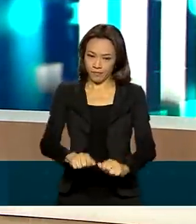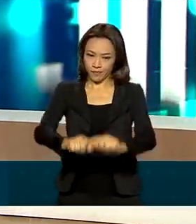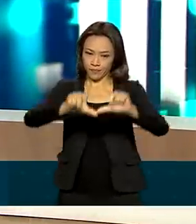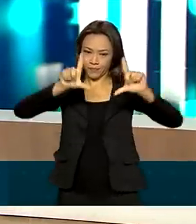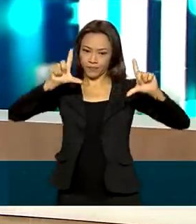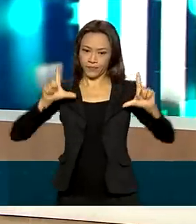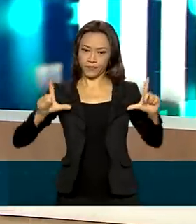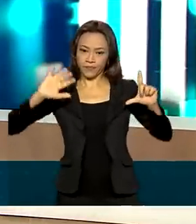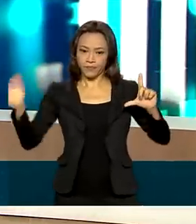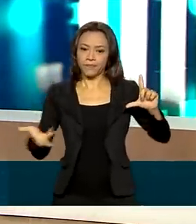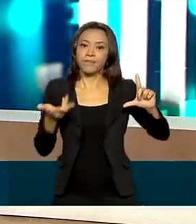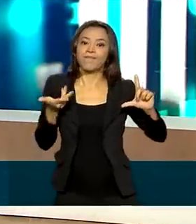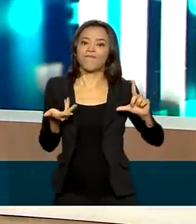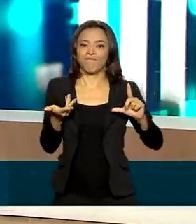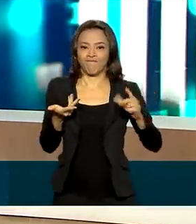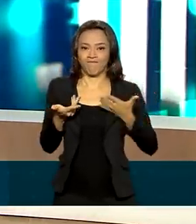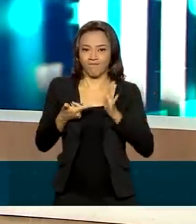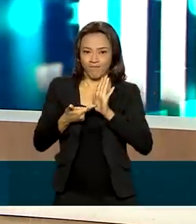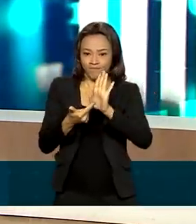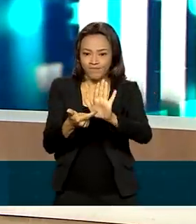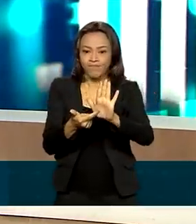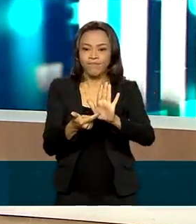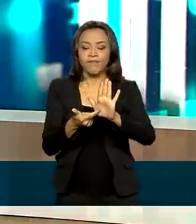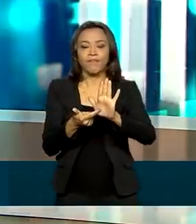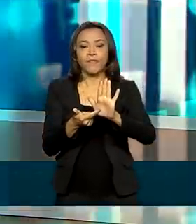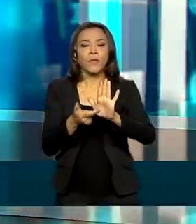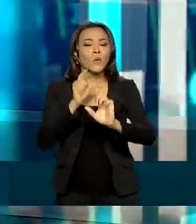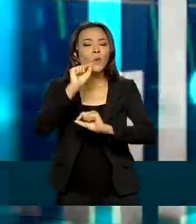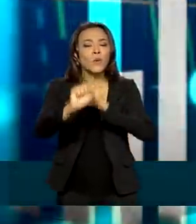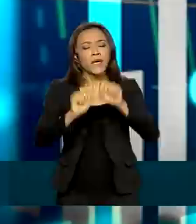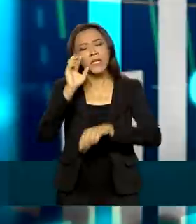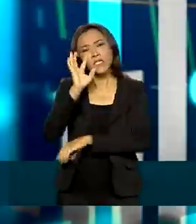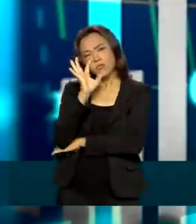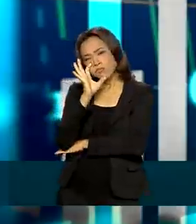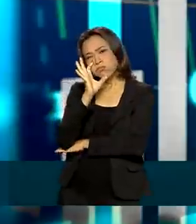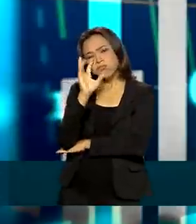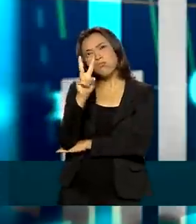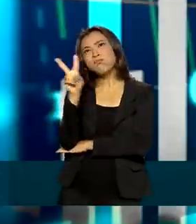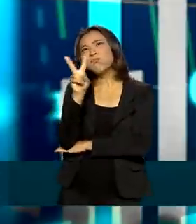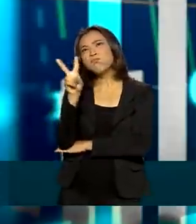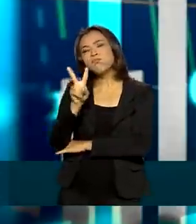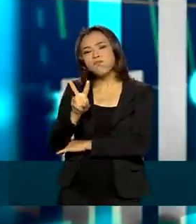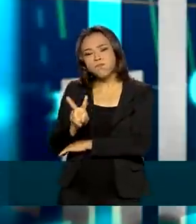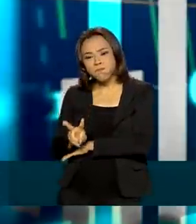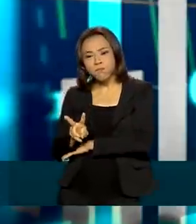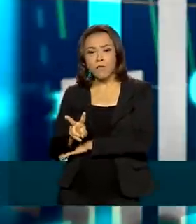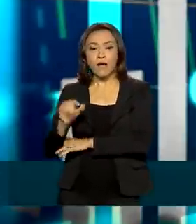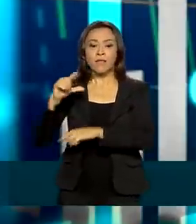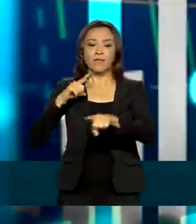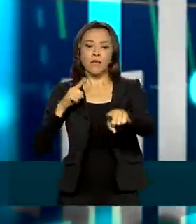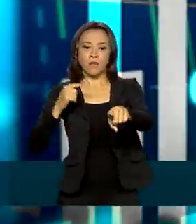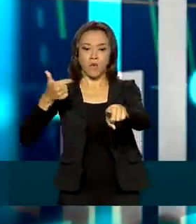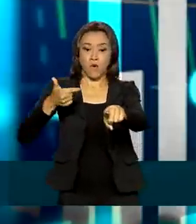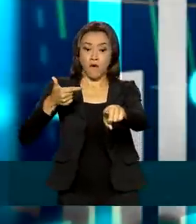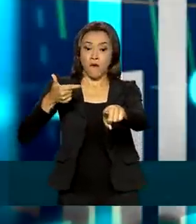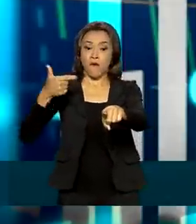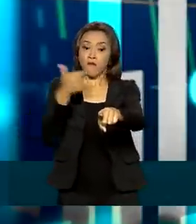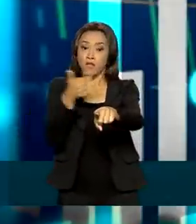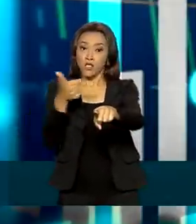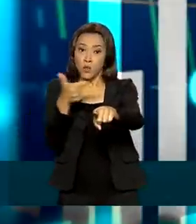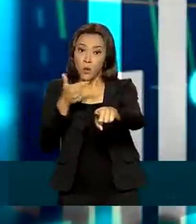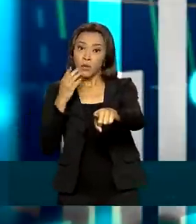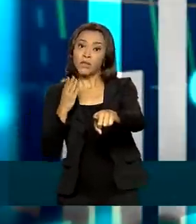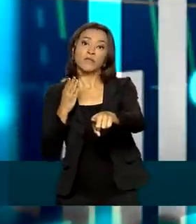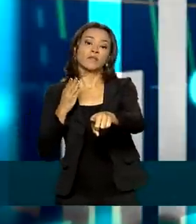compartilhar com você agora, telespectador. O que nós observamos nessa arte? Nós tivemos uma exportação de 22, em torno de 22